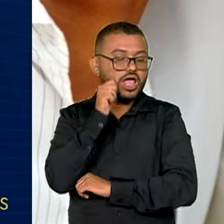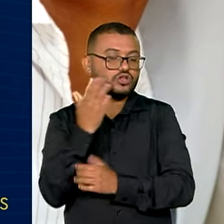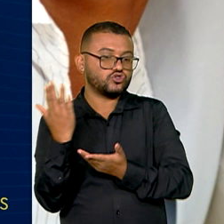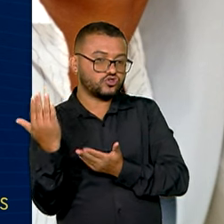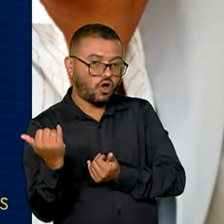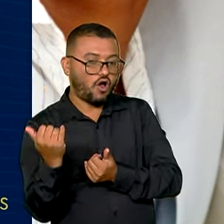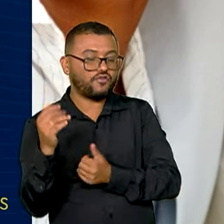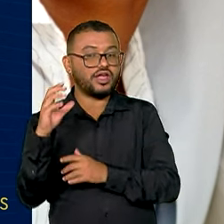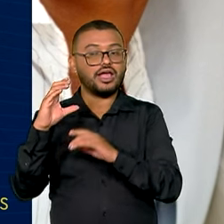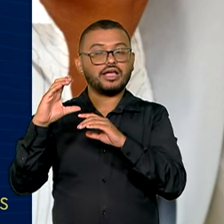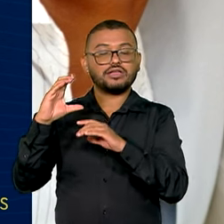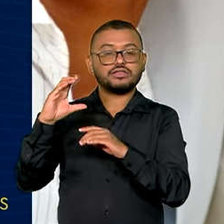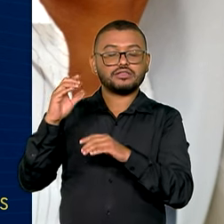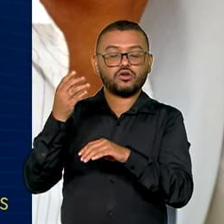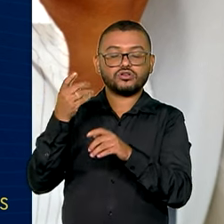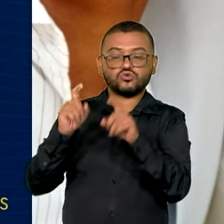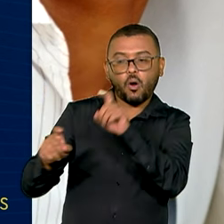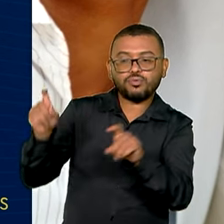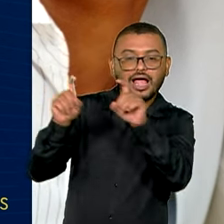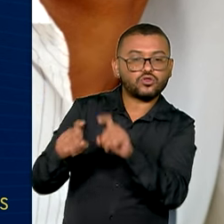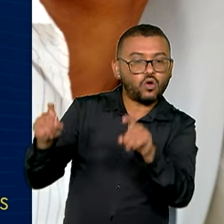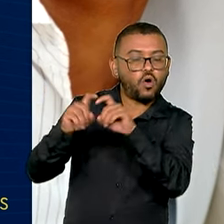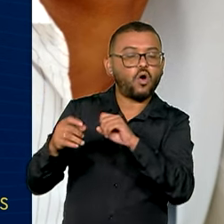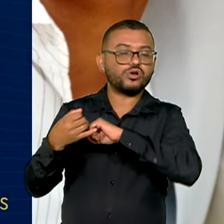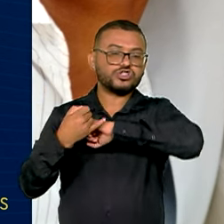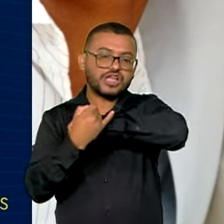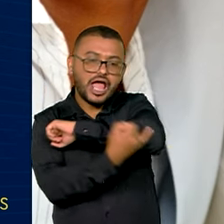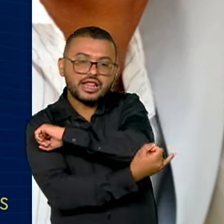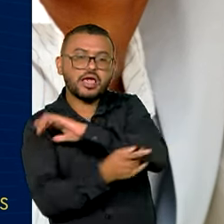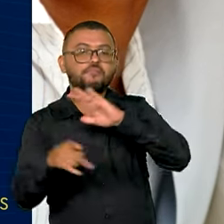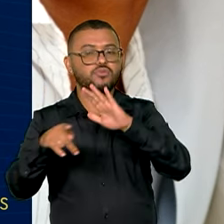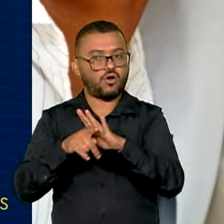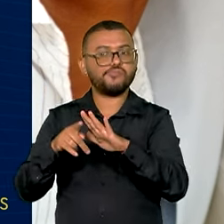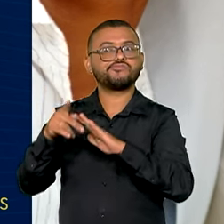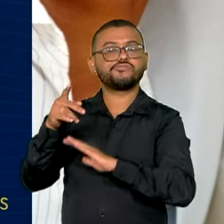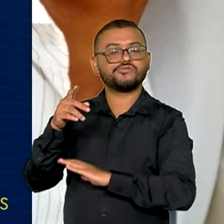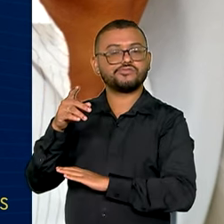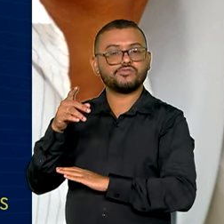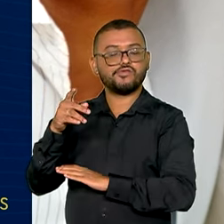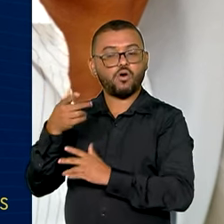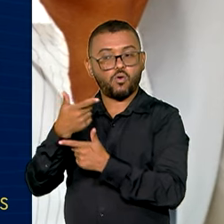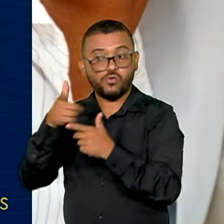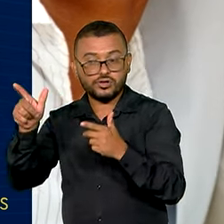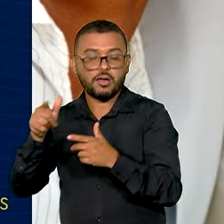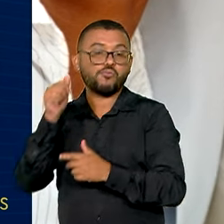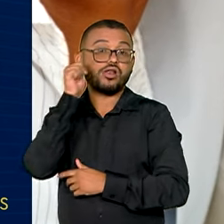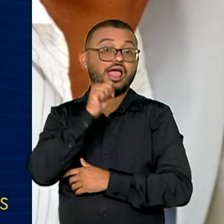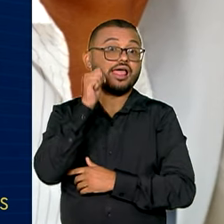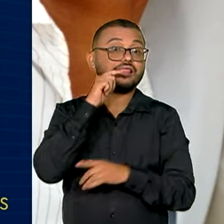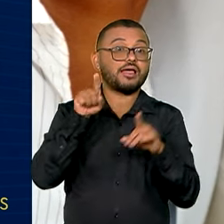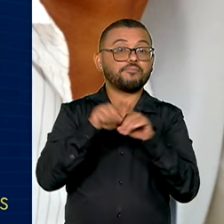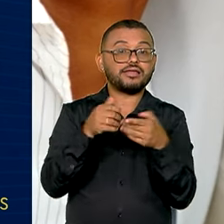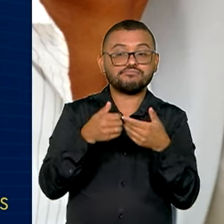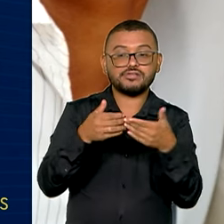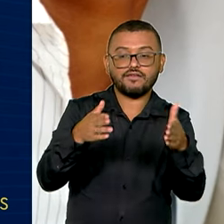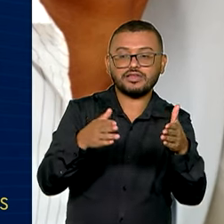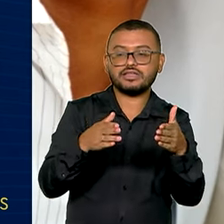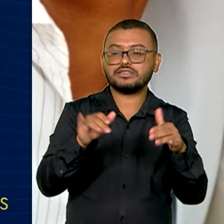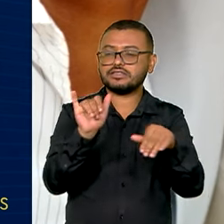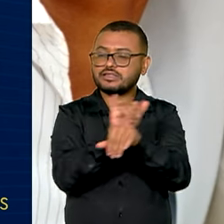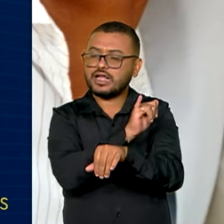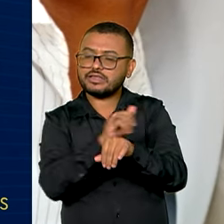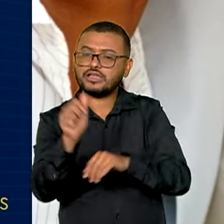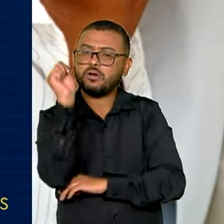nas ciências exatas, engenharias e na computação. Lançamento do Estratégia